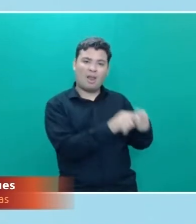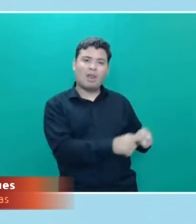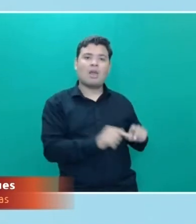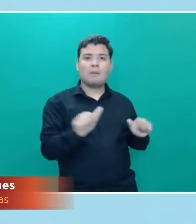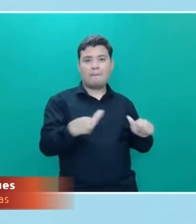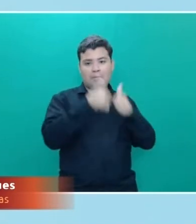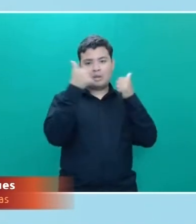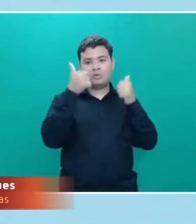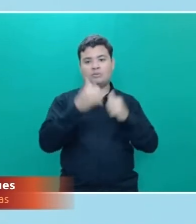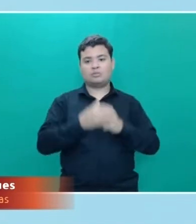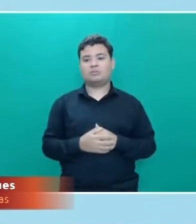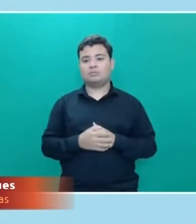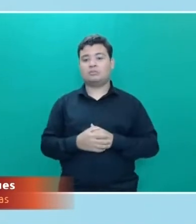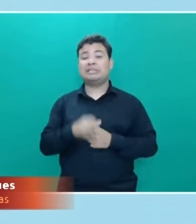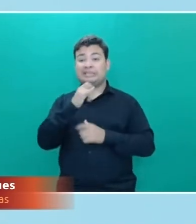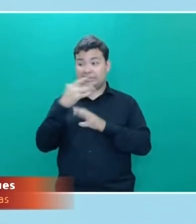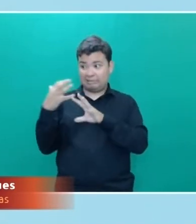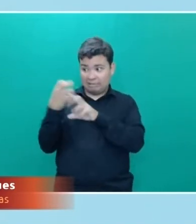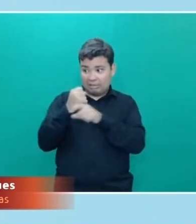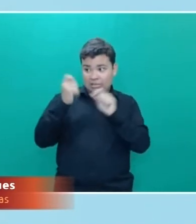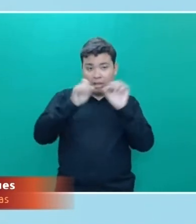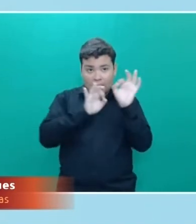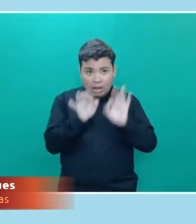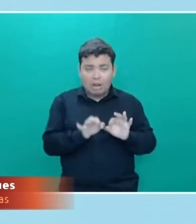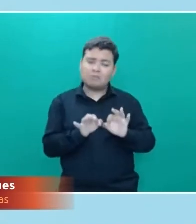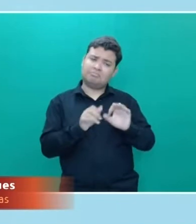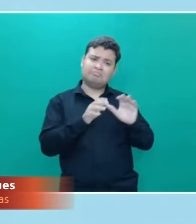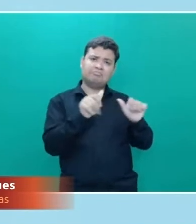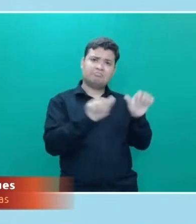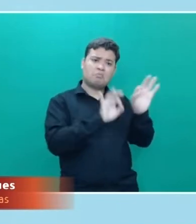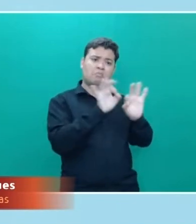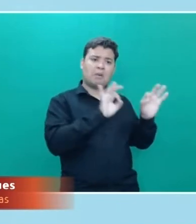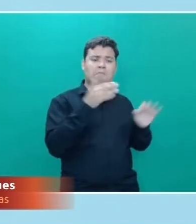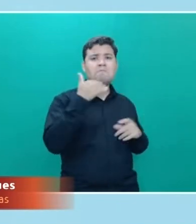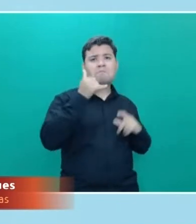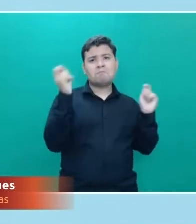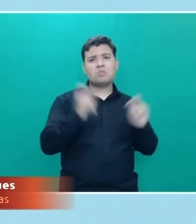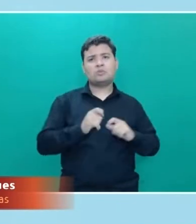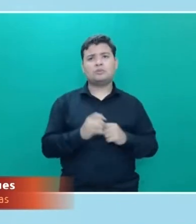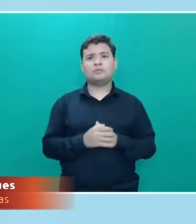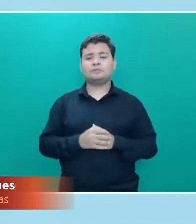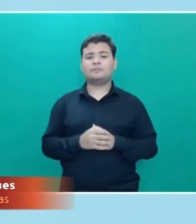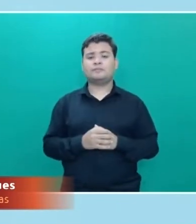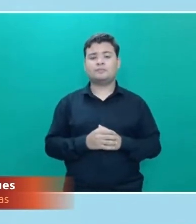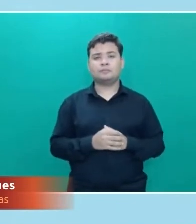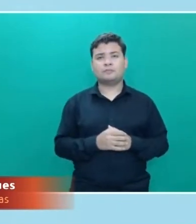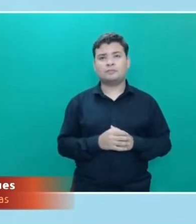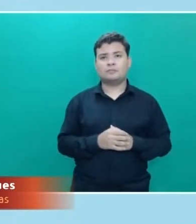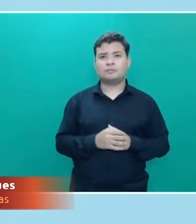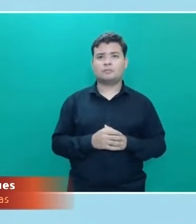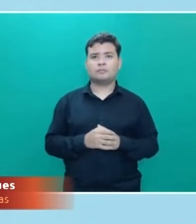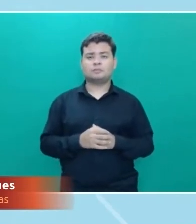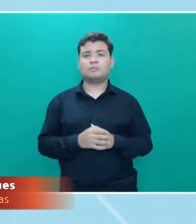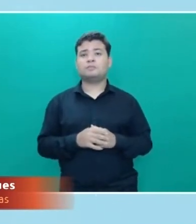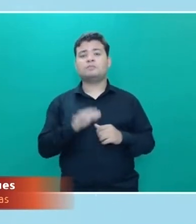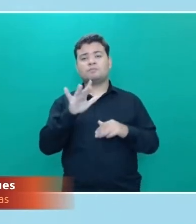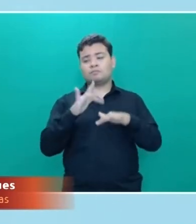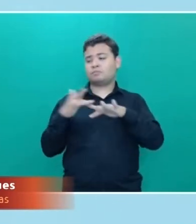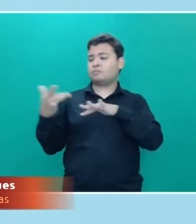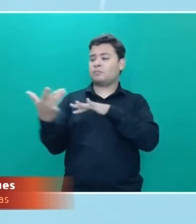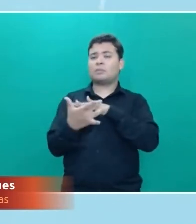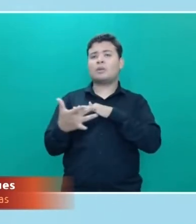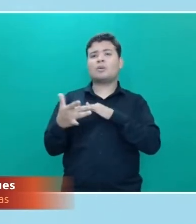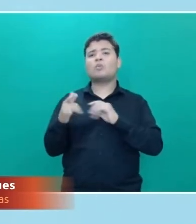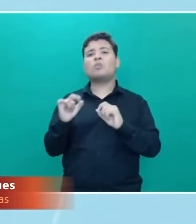que é mensurável pode melhorar. E, nesse sentido, as redes sociais, elas têm